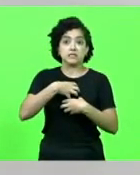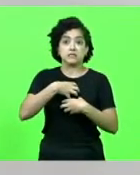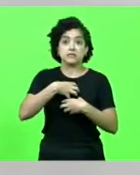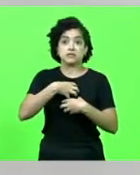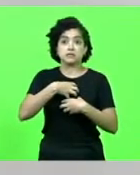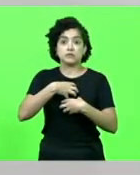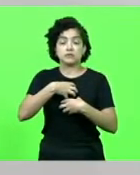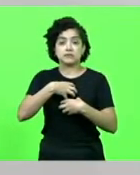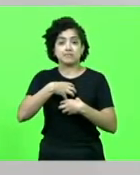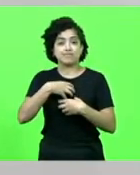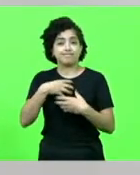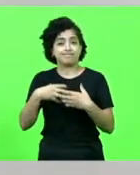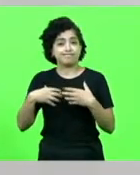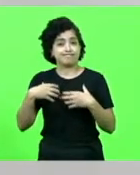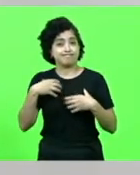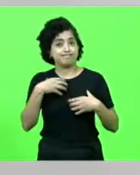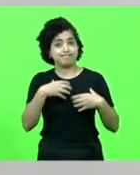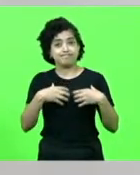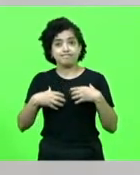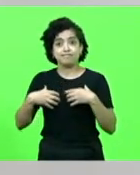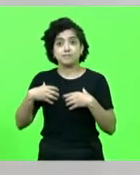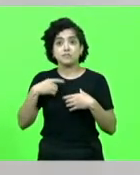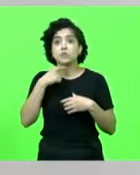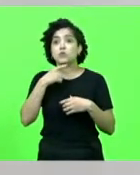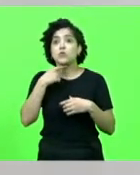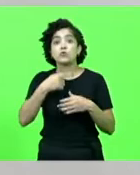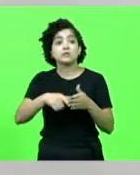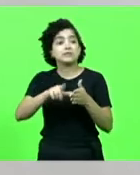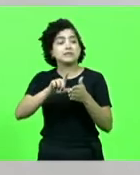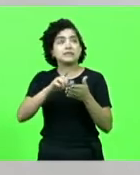conseguido decifrar isso antes.